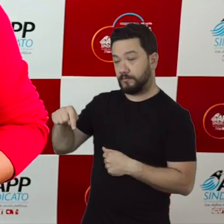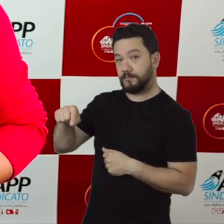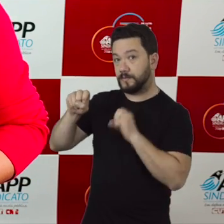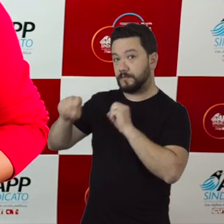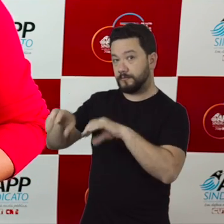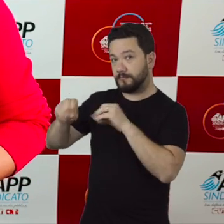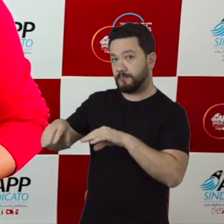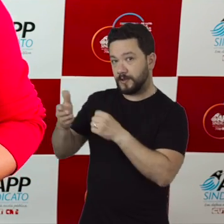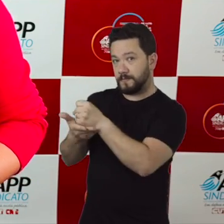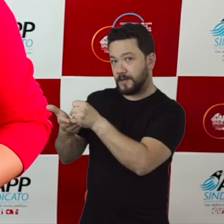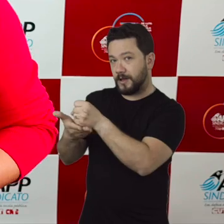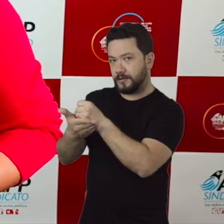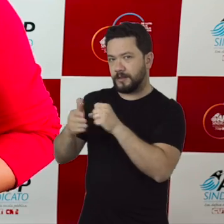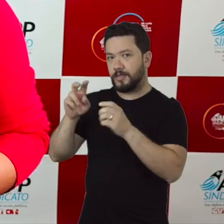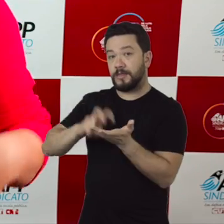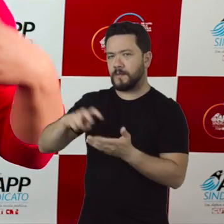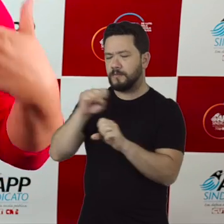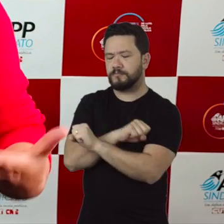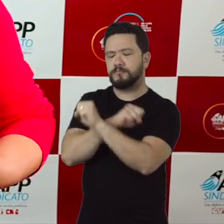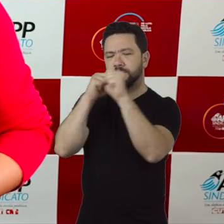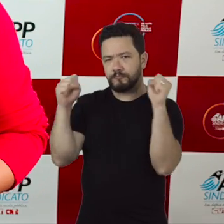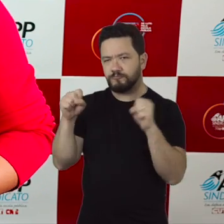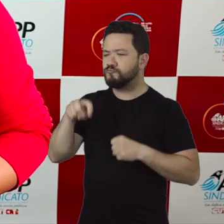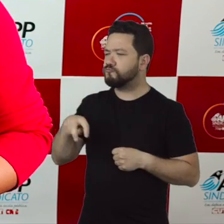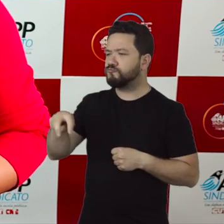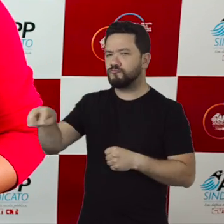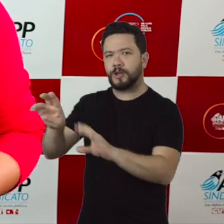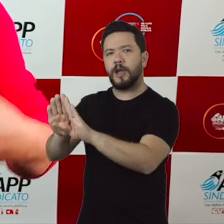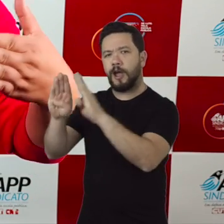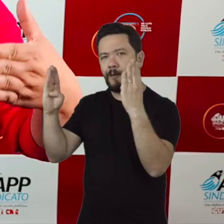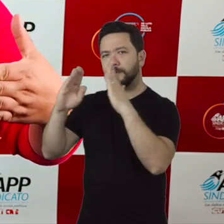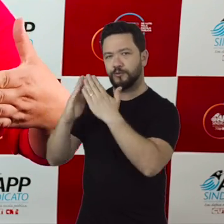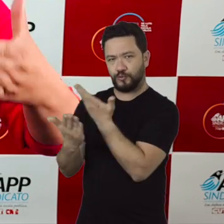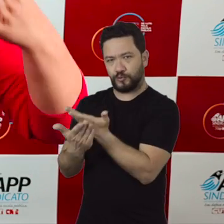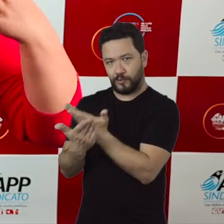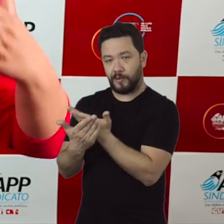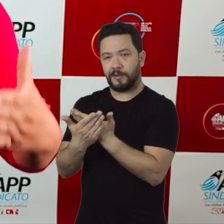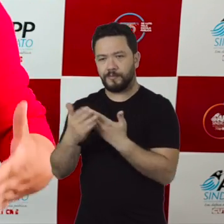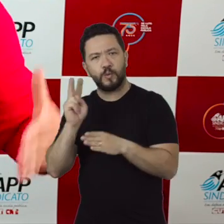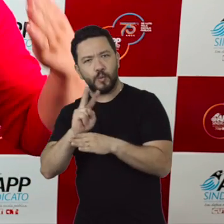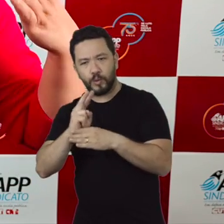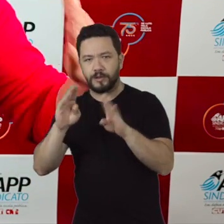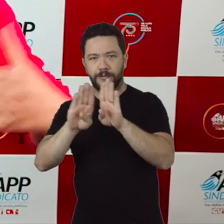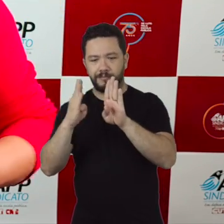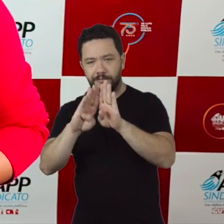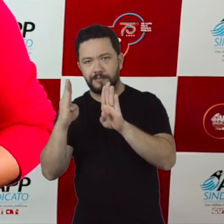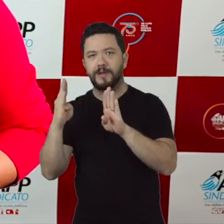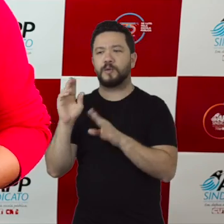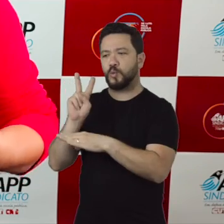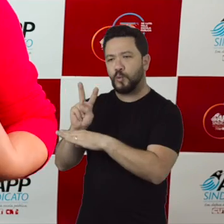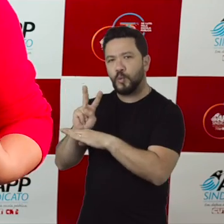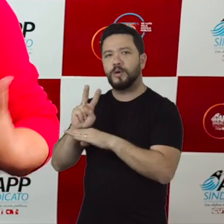educação básica, levantamos todos os dias, abrimos as nossas escolas e estamos lá. Do portão à